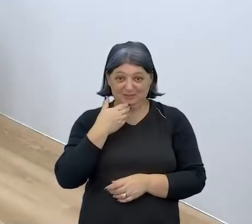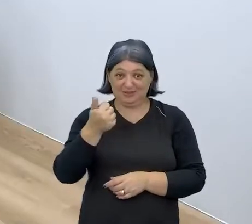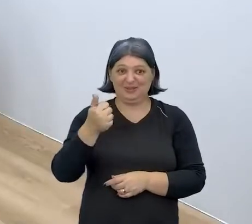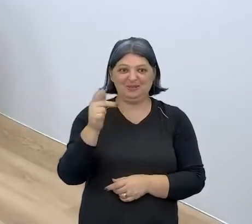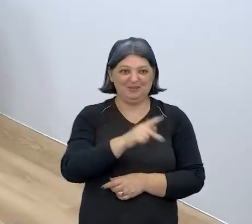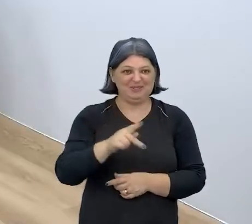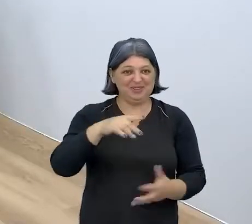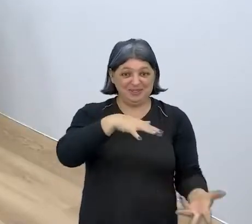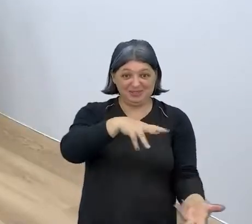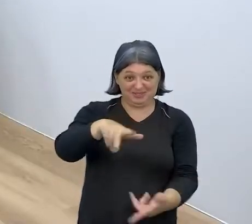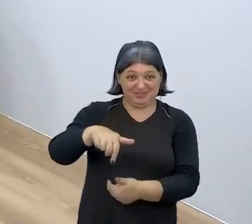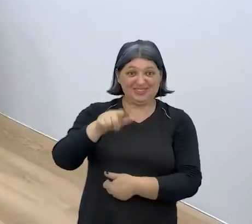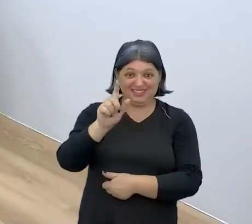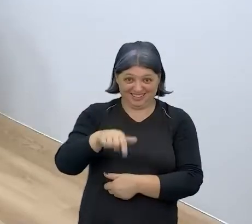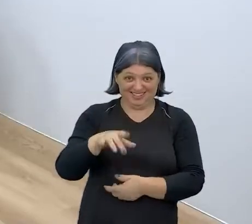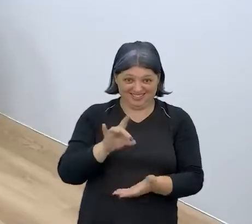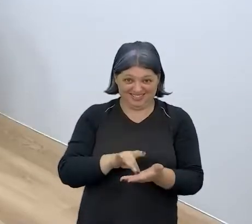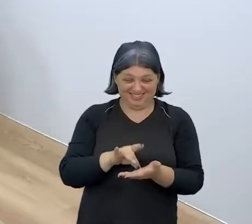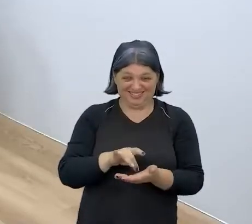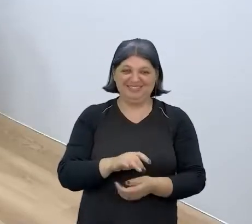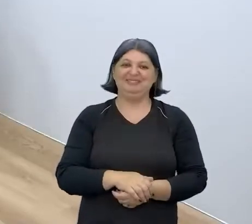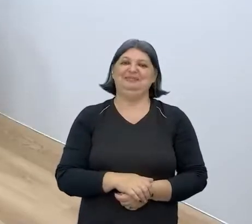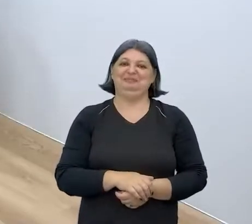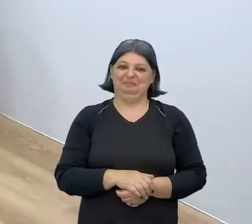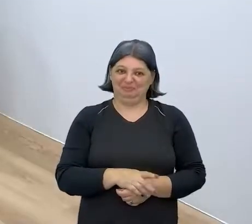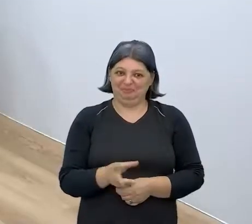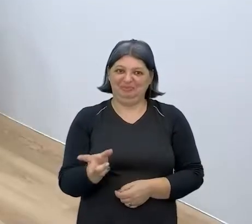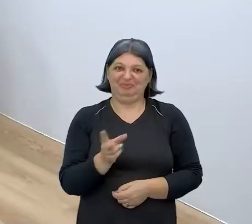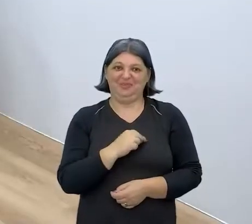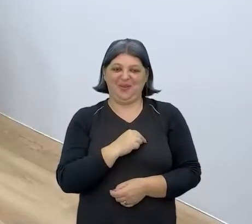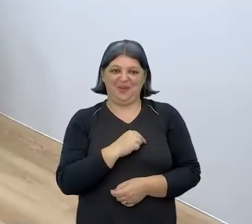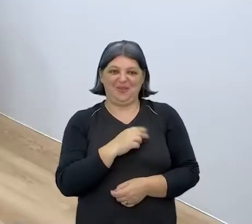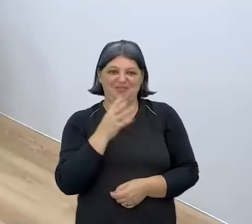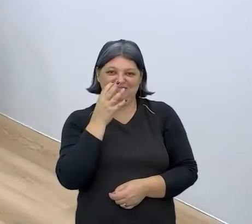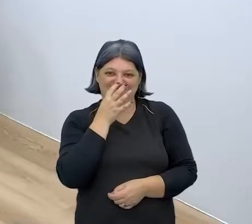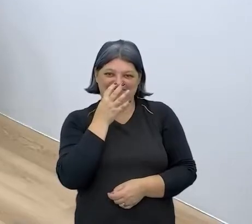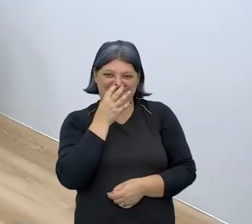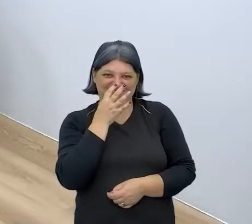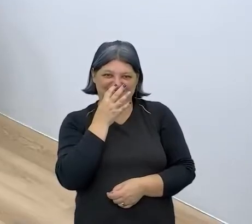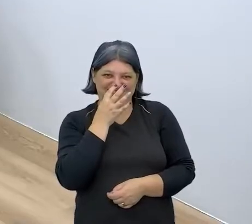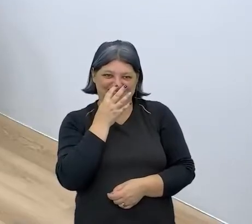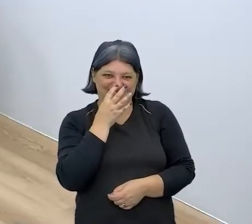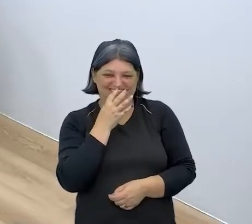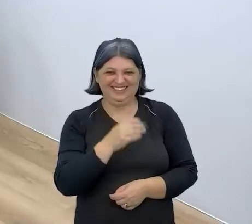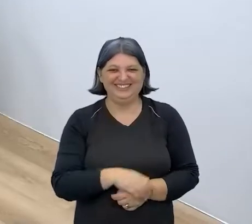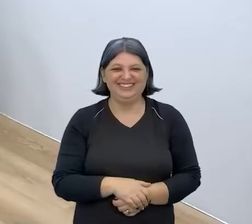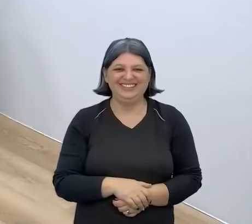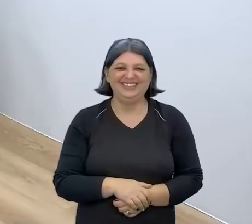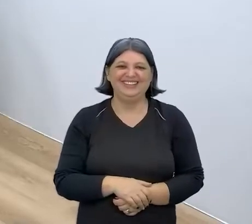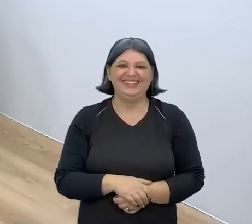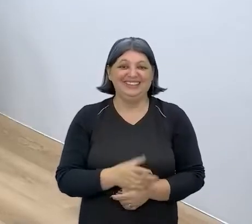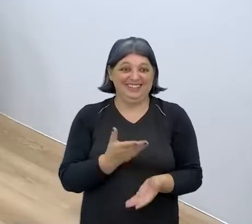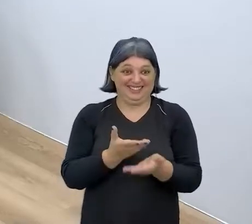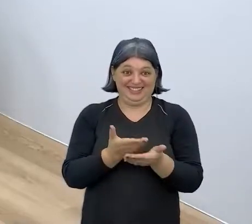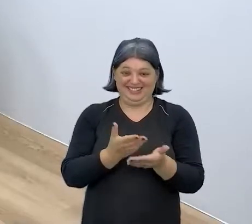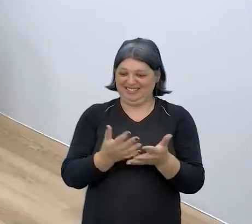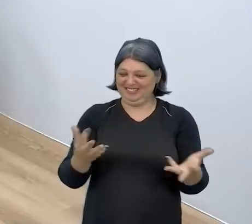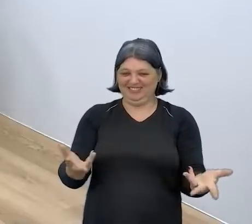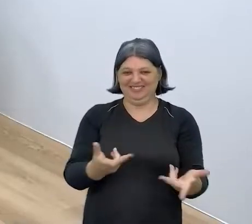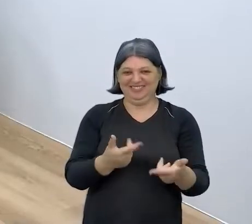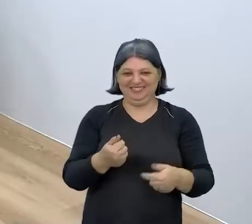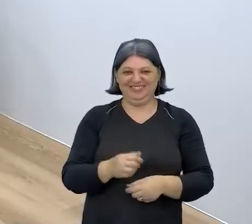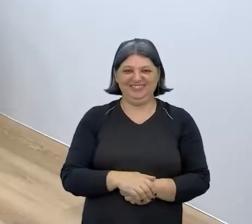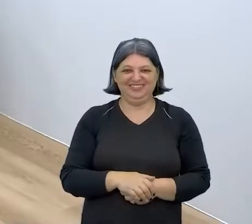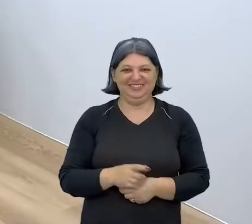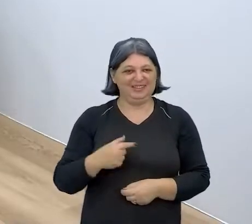mundo. É verdade, verdade. Teacher Prize, que incrível. Gente, olha o nível dessa aula hoje. Então, o negócio está grande aqui, eu